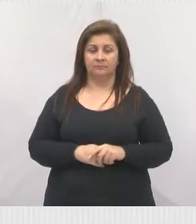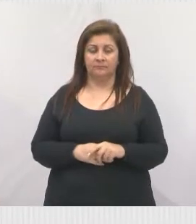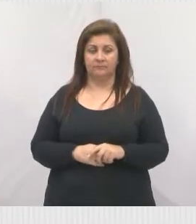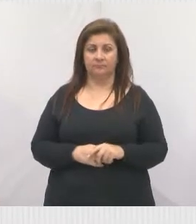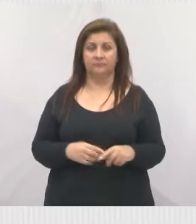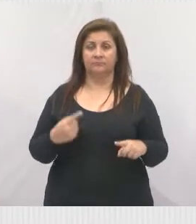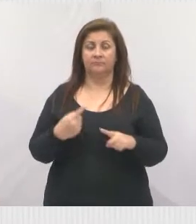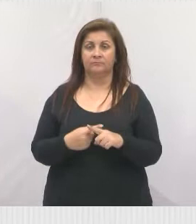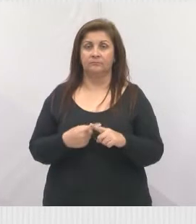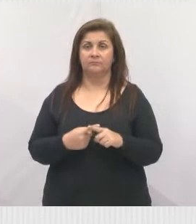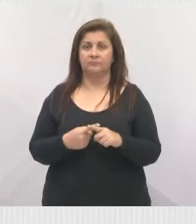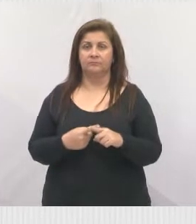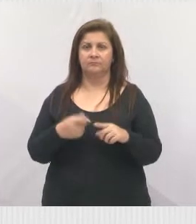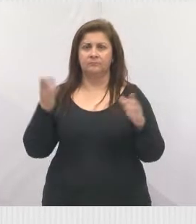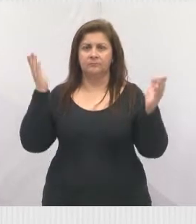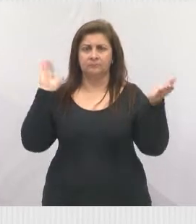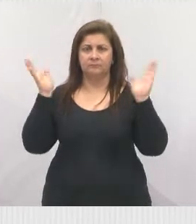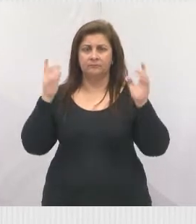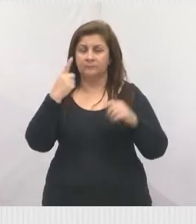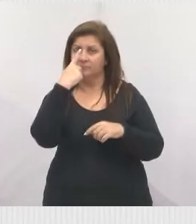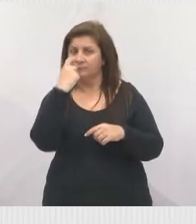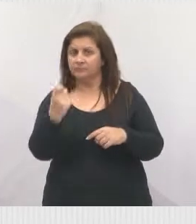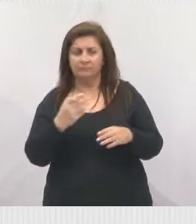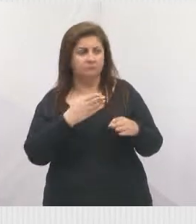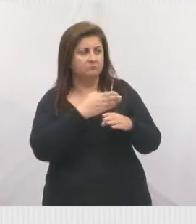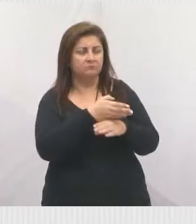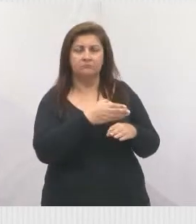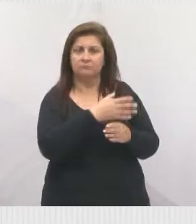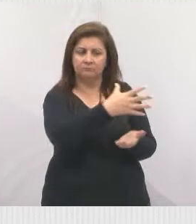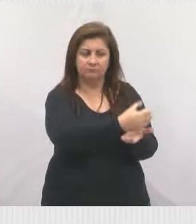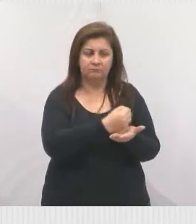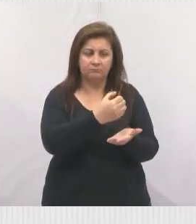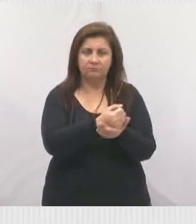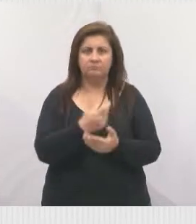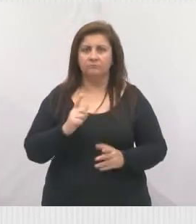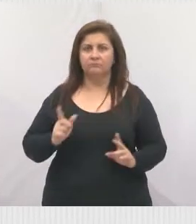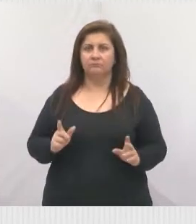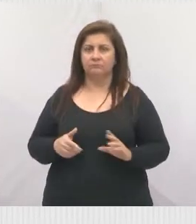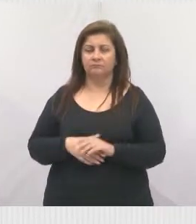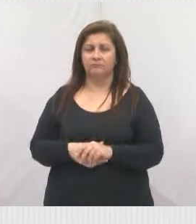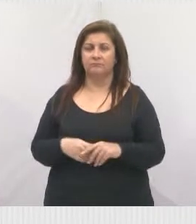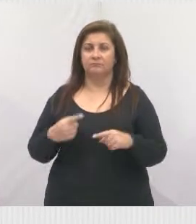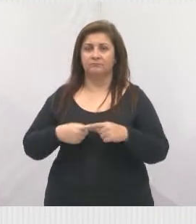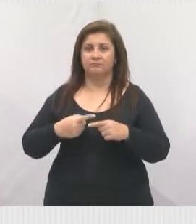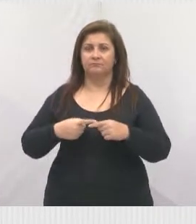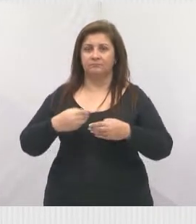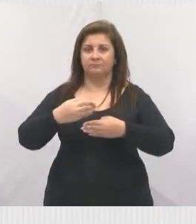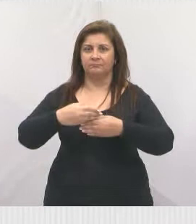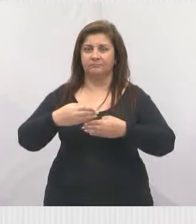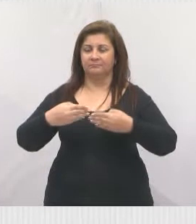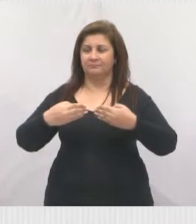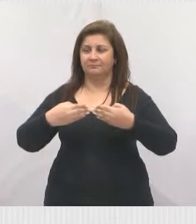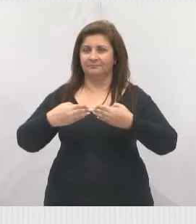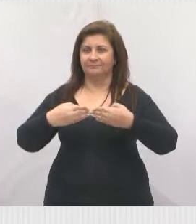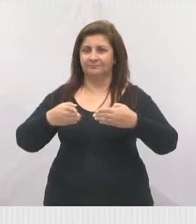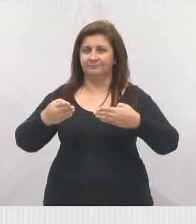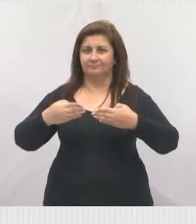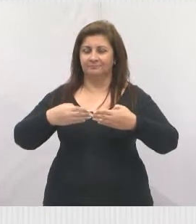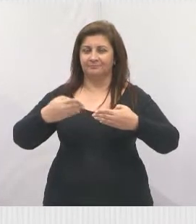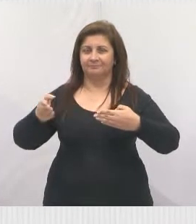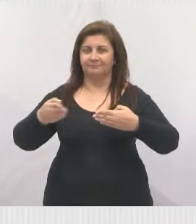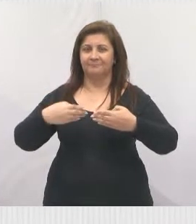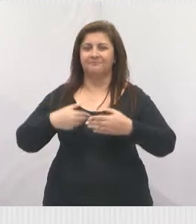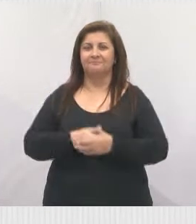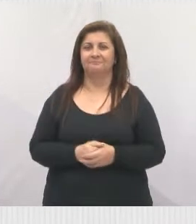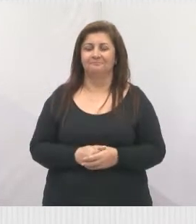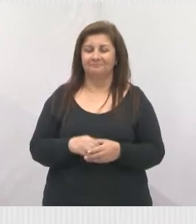é porque agora o caminho do lixo não está entrando mais lá dentro, né, porque ali existe uma portaria. Então, a gente teve essa reunião, participou da reunião